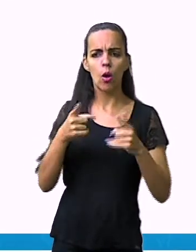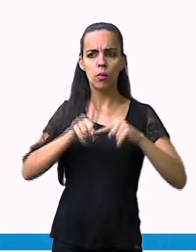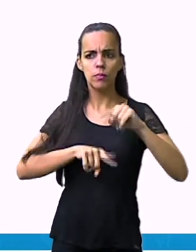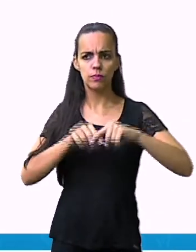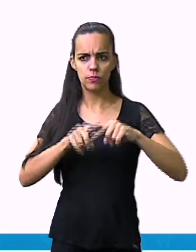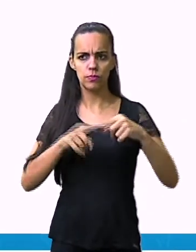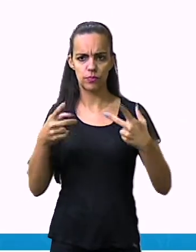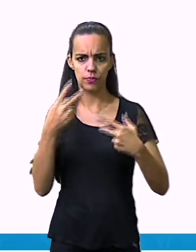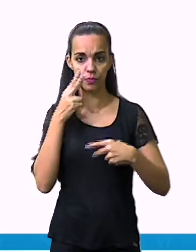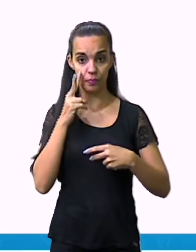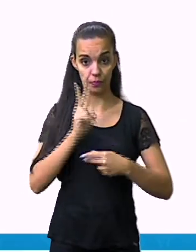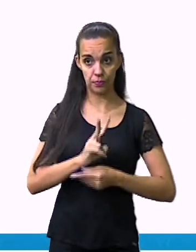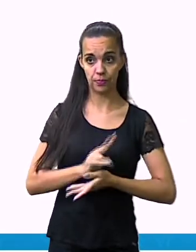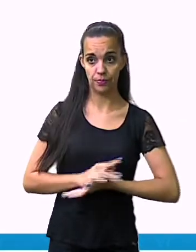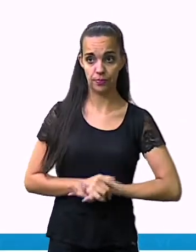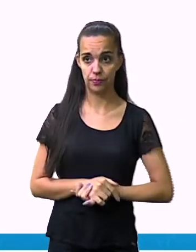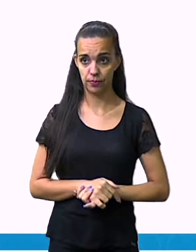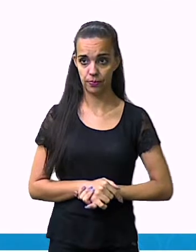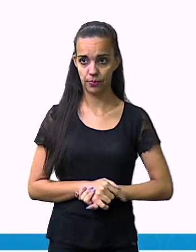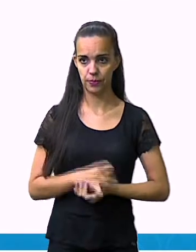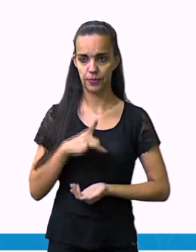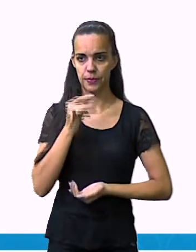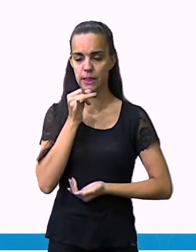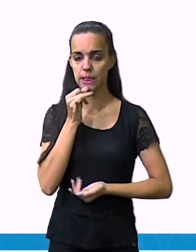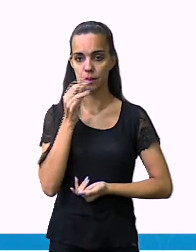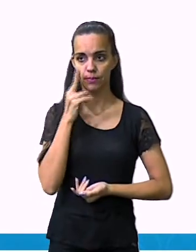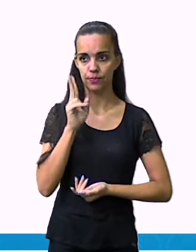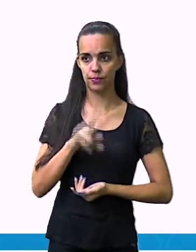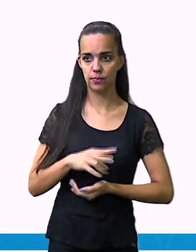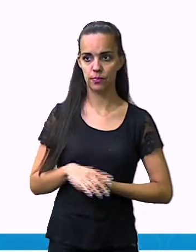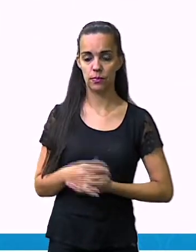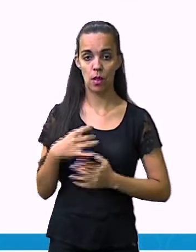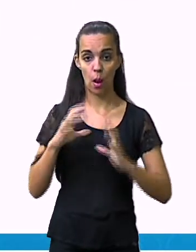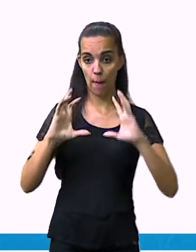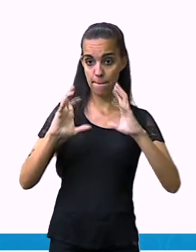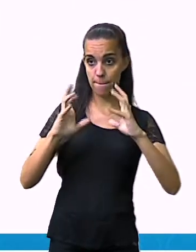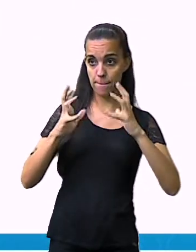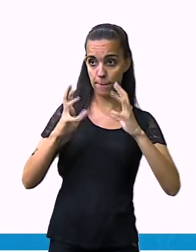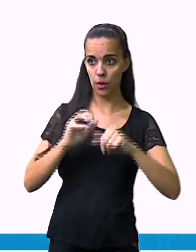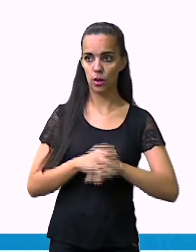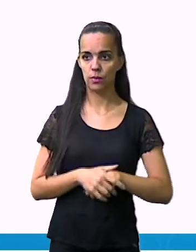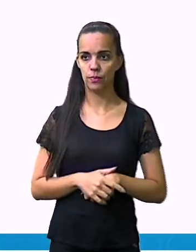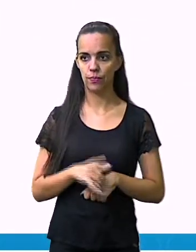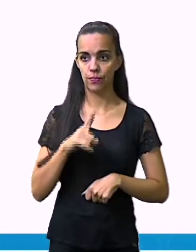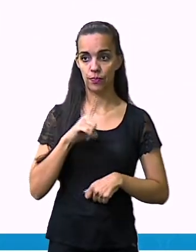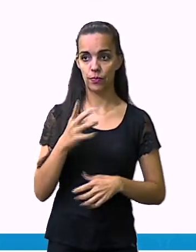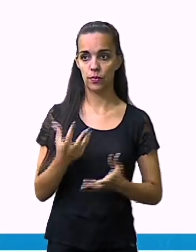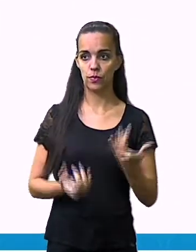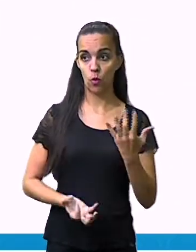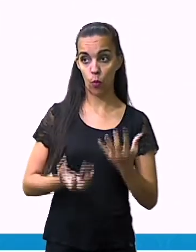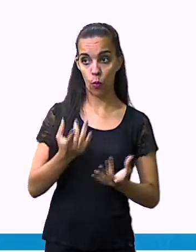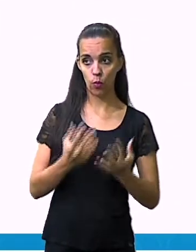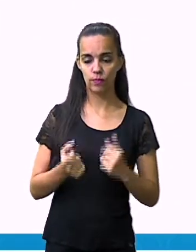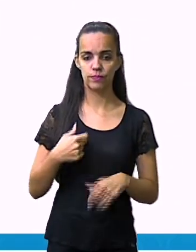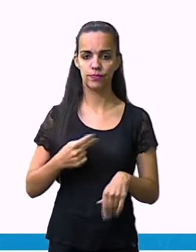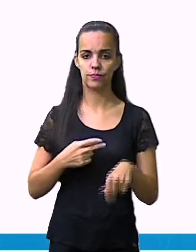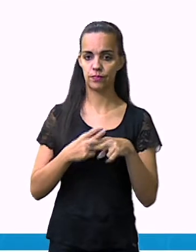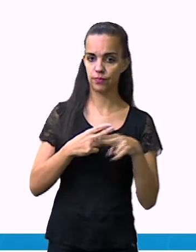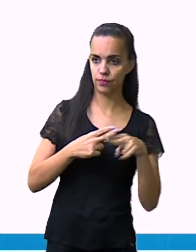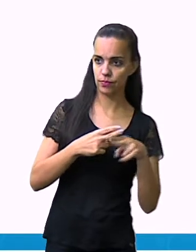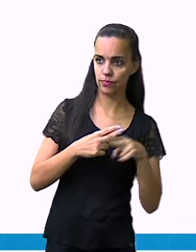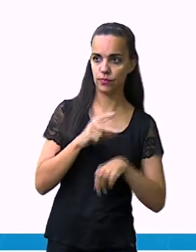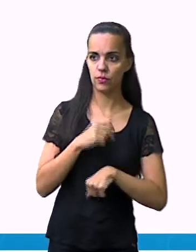e vamos ver aí. Nós temos aqui uma bola, uma fogueira, uma